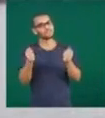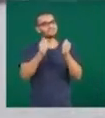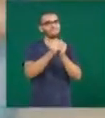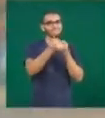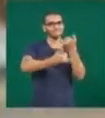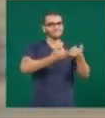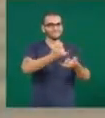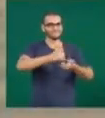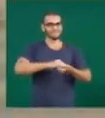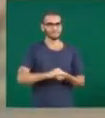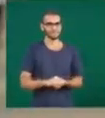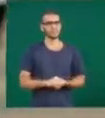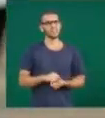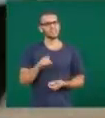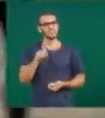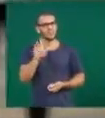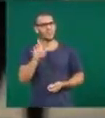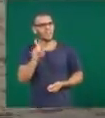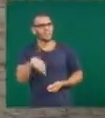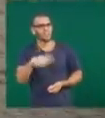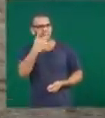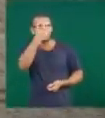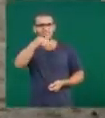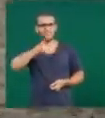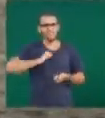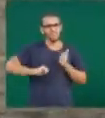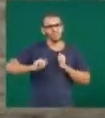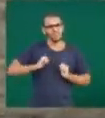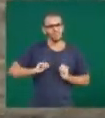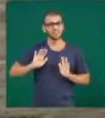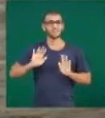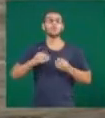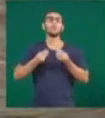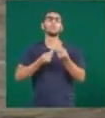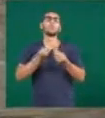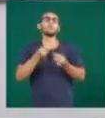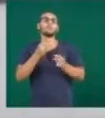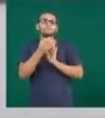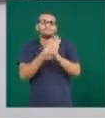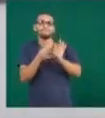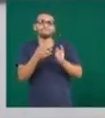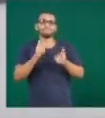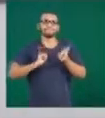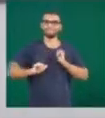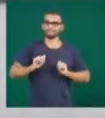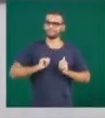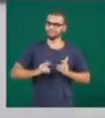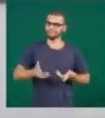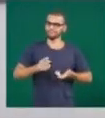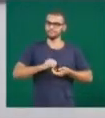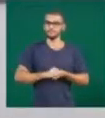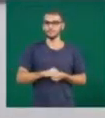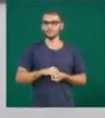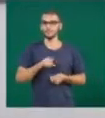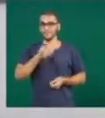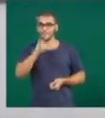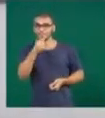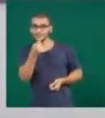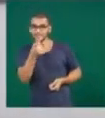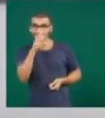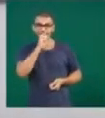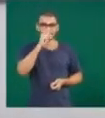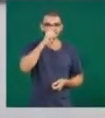divertir. Você se considera uma pessoa ansiosa? Saiba como lidar com ansiedade. Quer aproveitar o fim de semana?